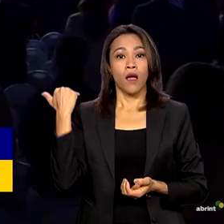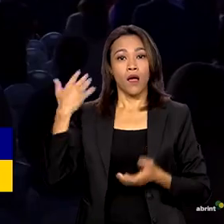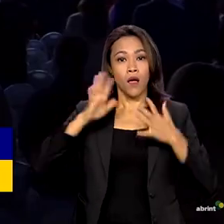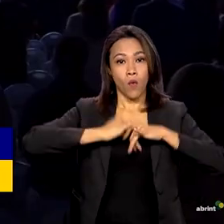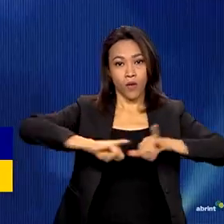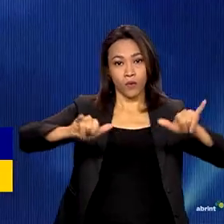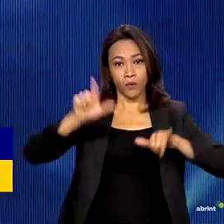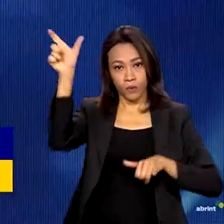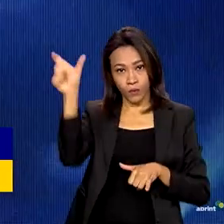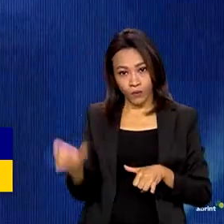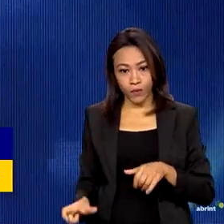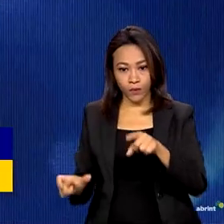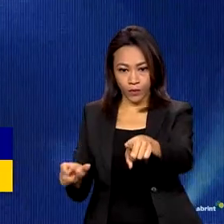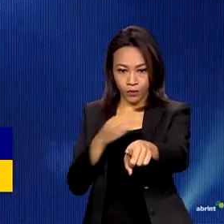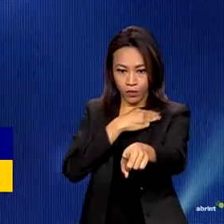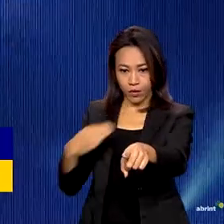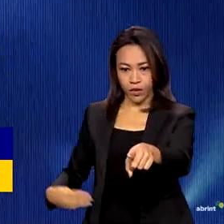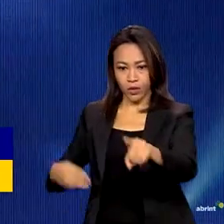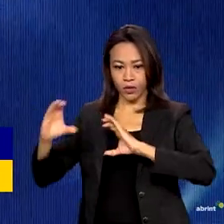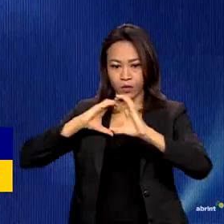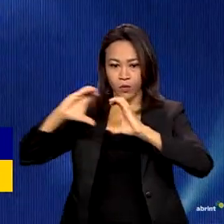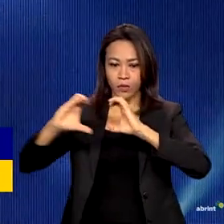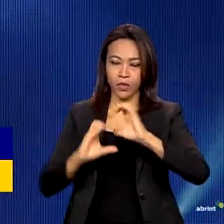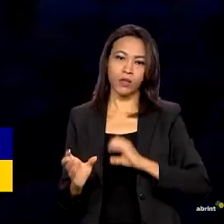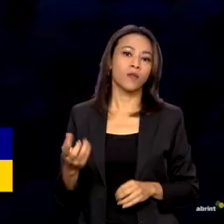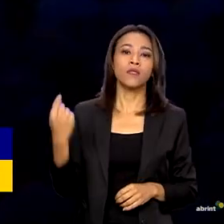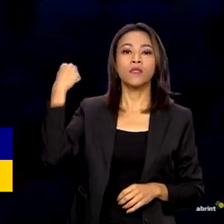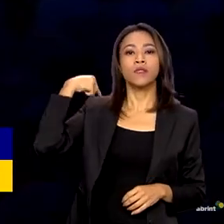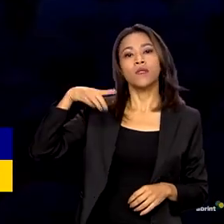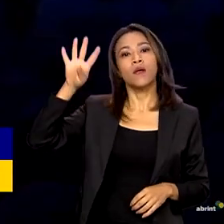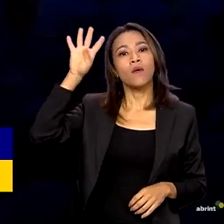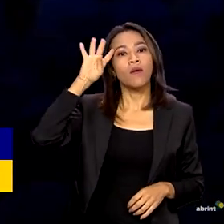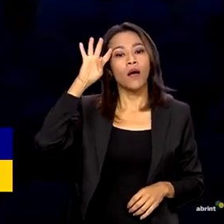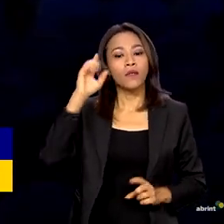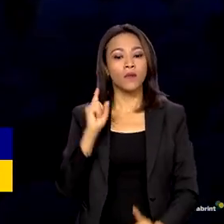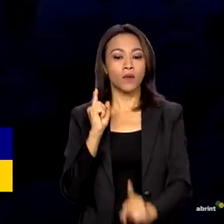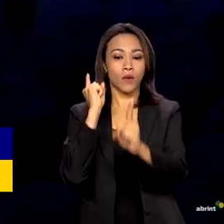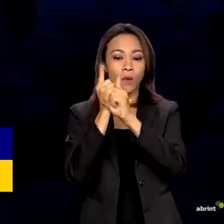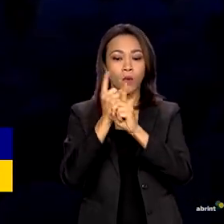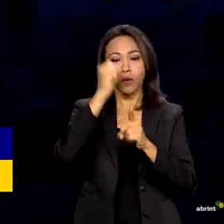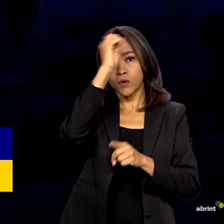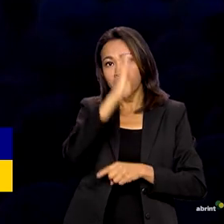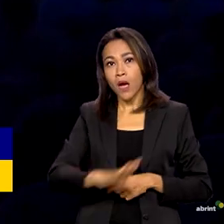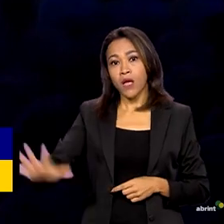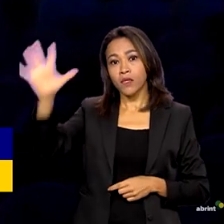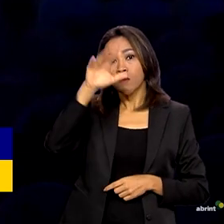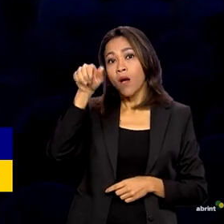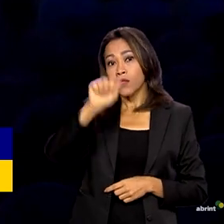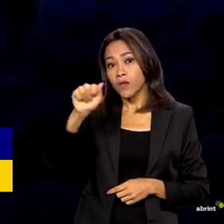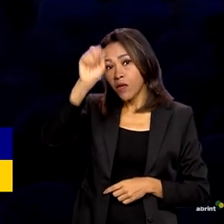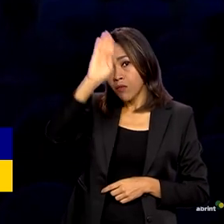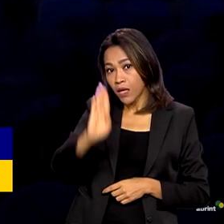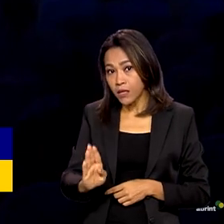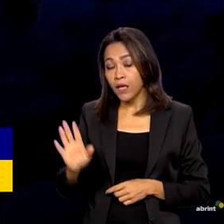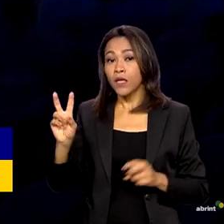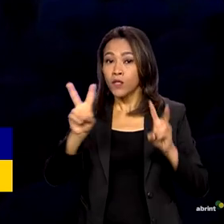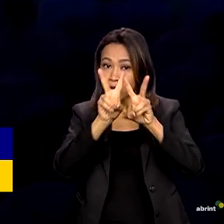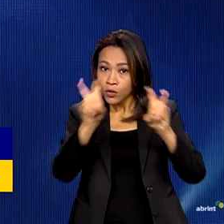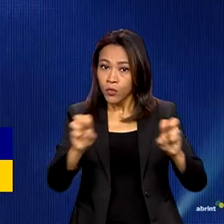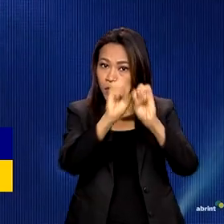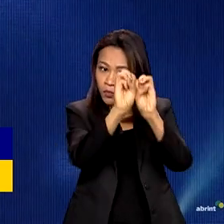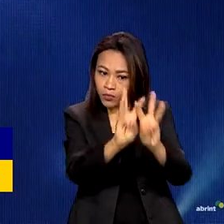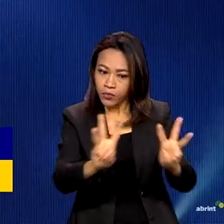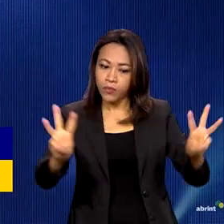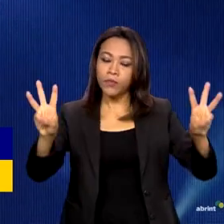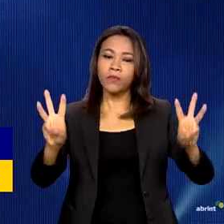das Comunicações, Juscelino Filho, nesta quarta-feira, durante o Encontro Nacional da Associação Brasileira de Provedores de Internet